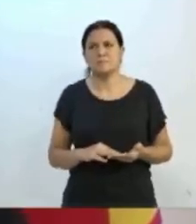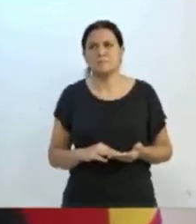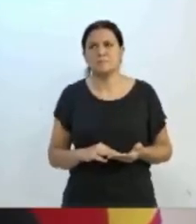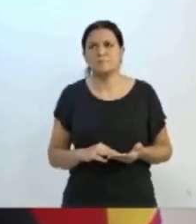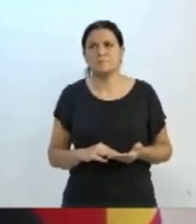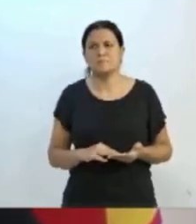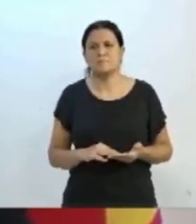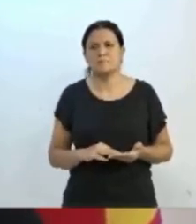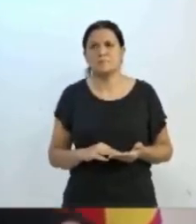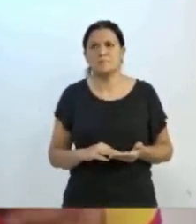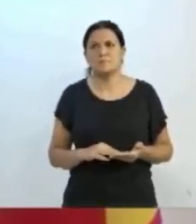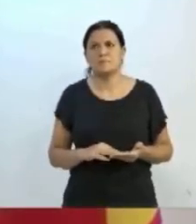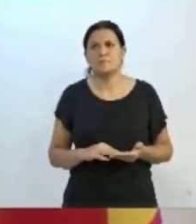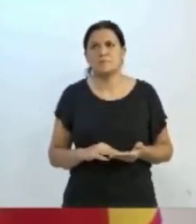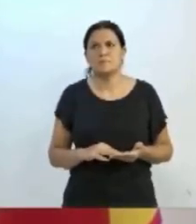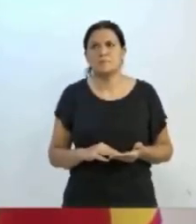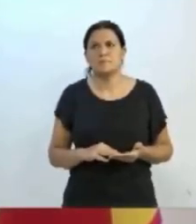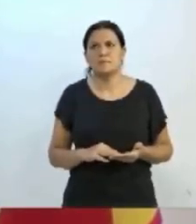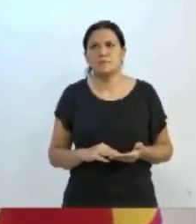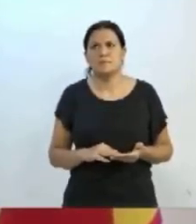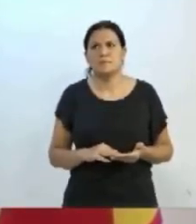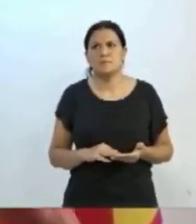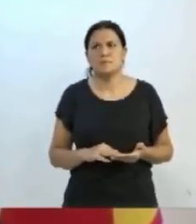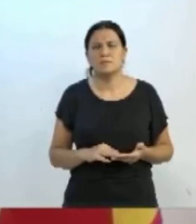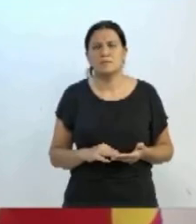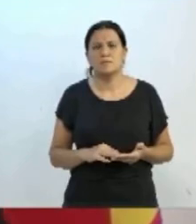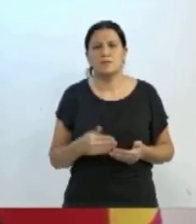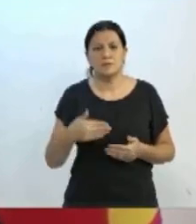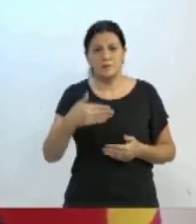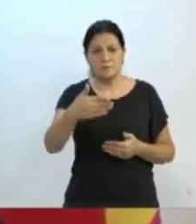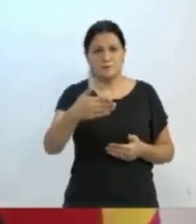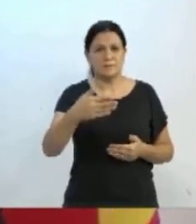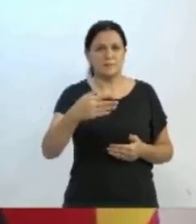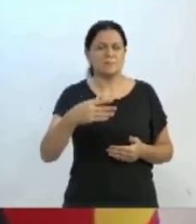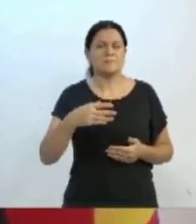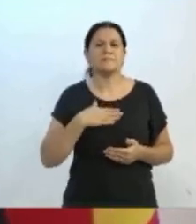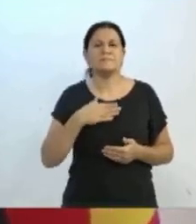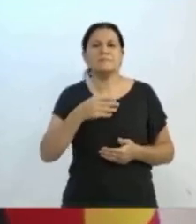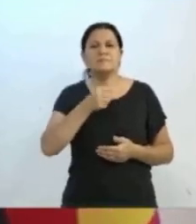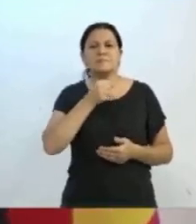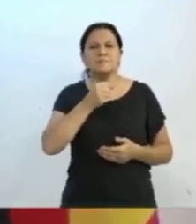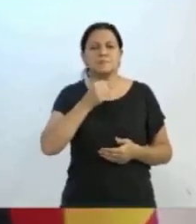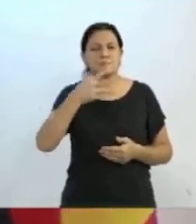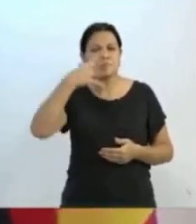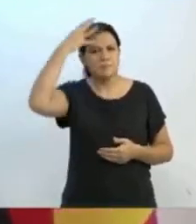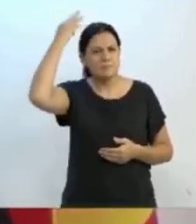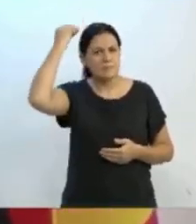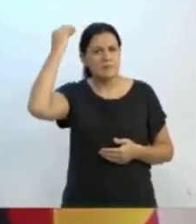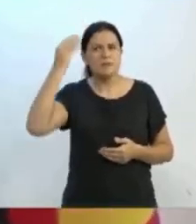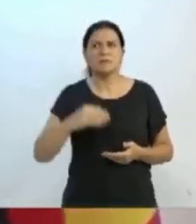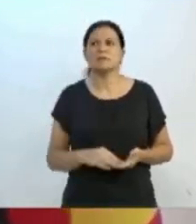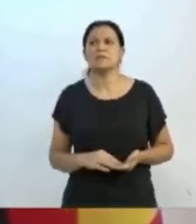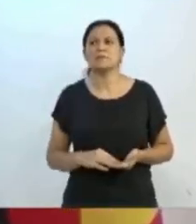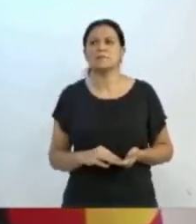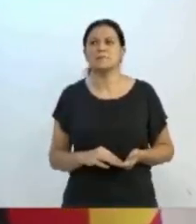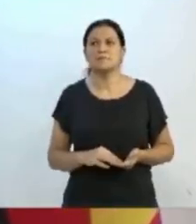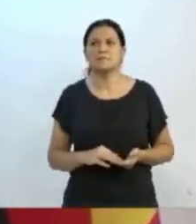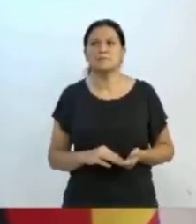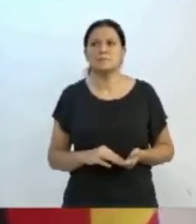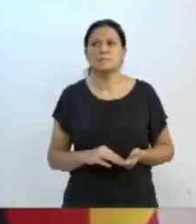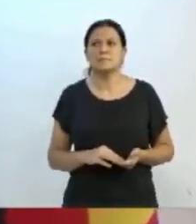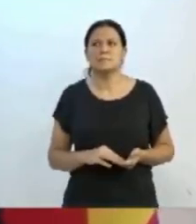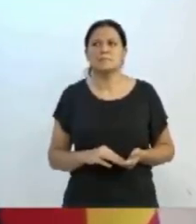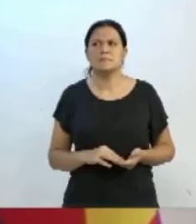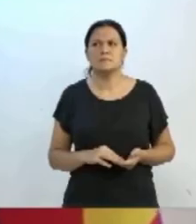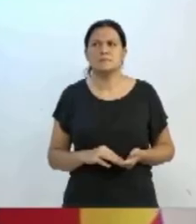ouço a parte pela movimentação do nosso ex-líder do governo, vereador Alexandre Matias. Tenho honra de poder escutá-lo, se a nossa